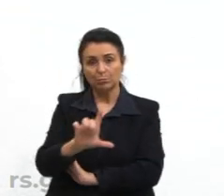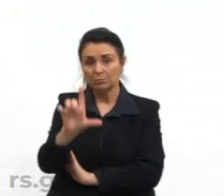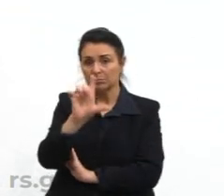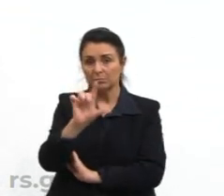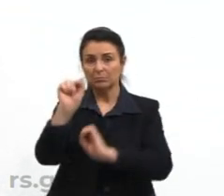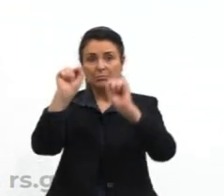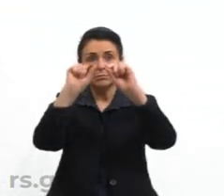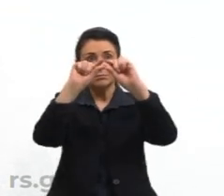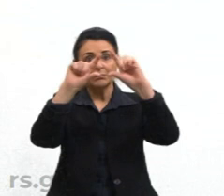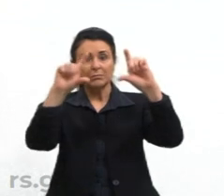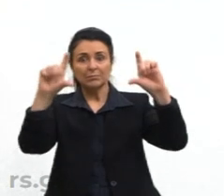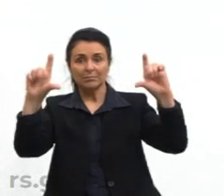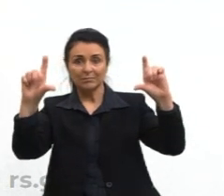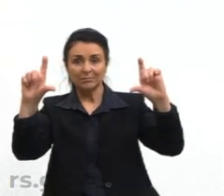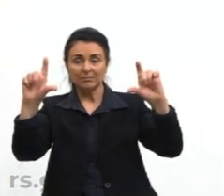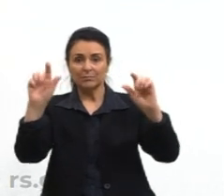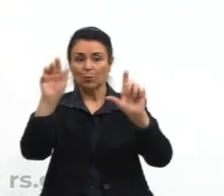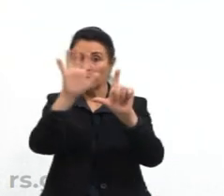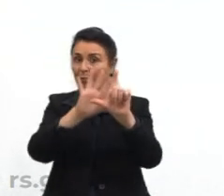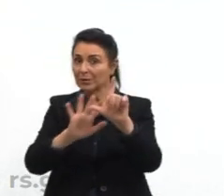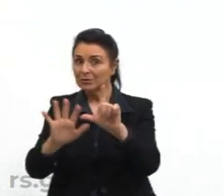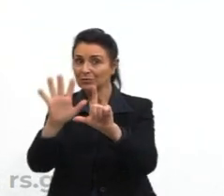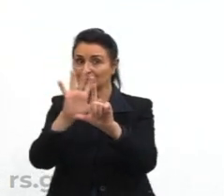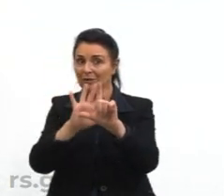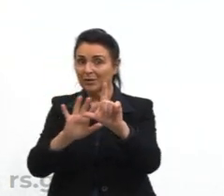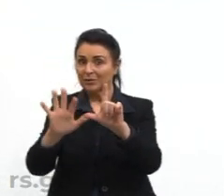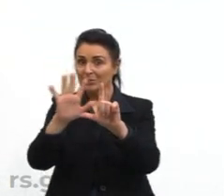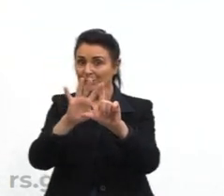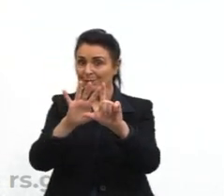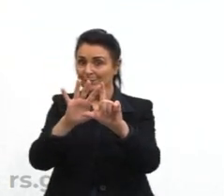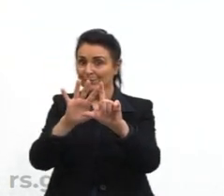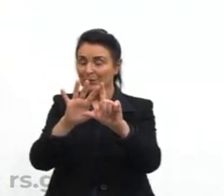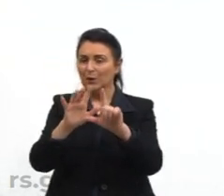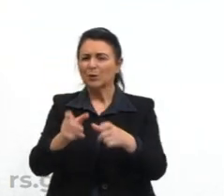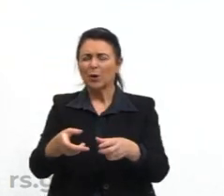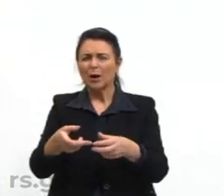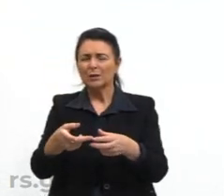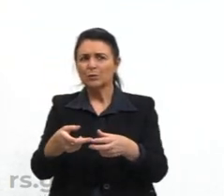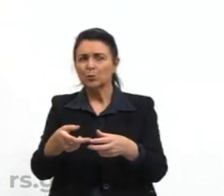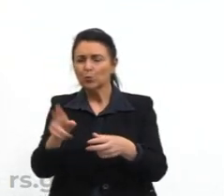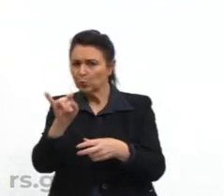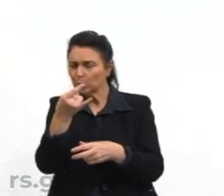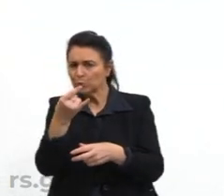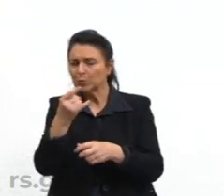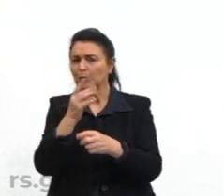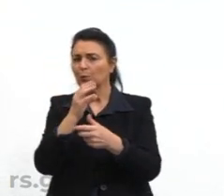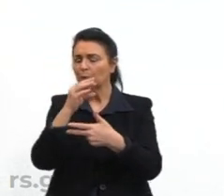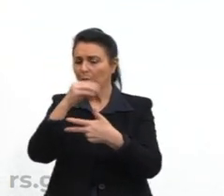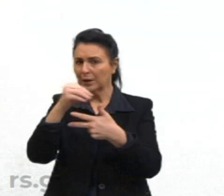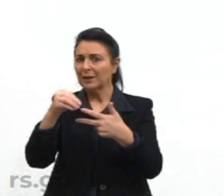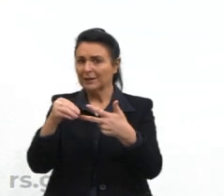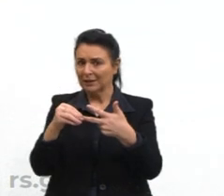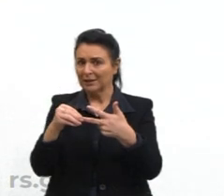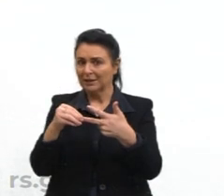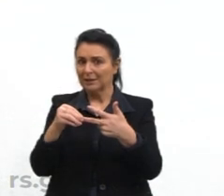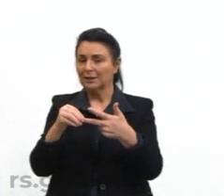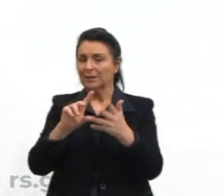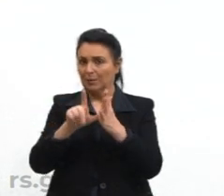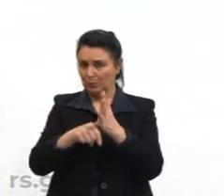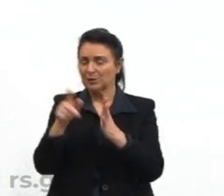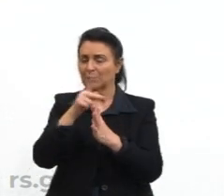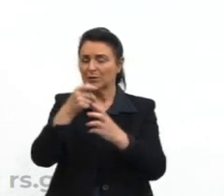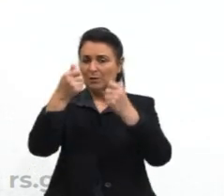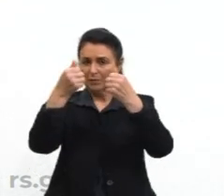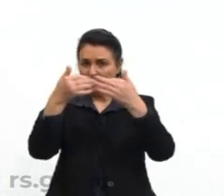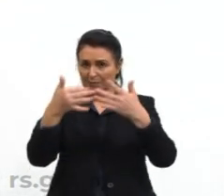uma tirinha, charge. Como nós percebemos nesse último ENEM, que nós já vamos falar sobre